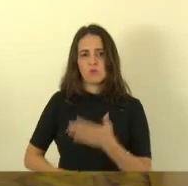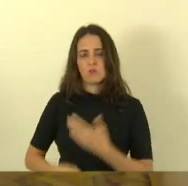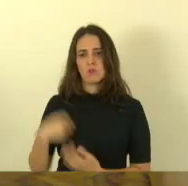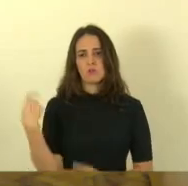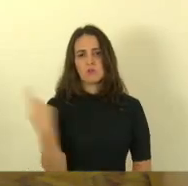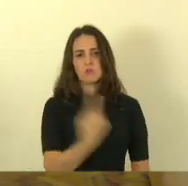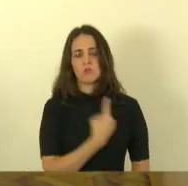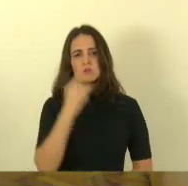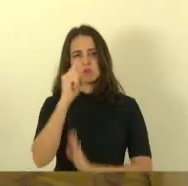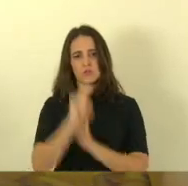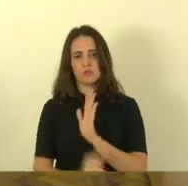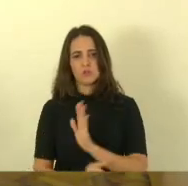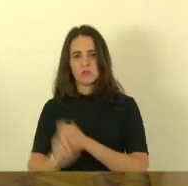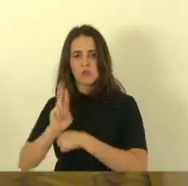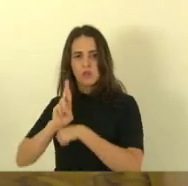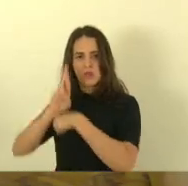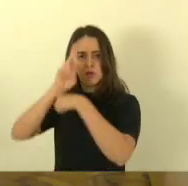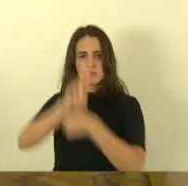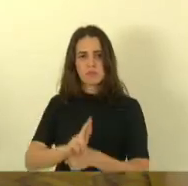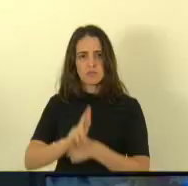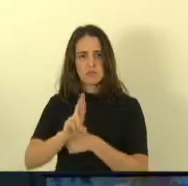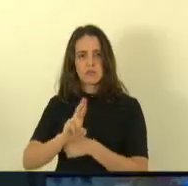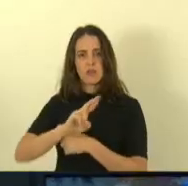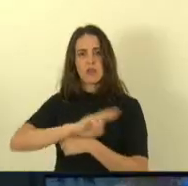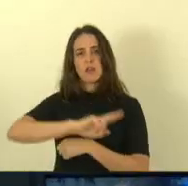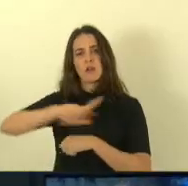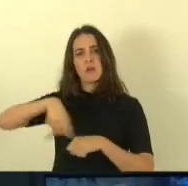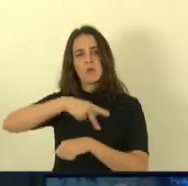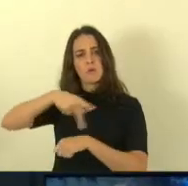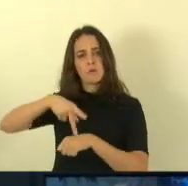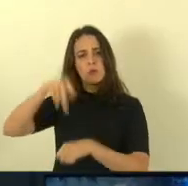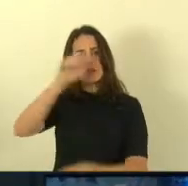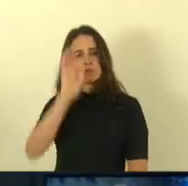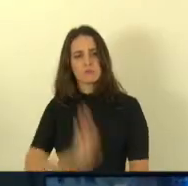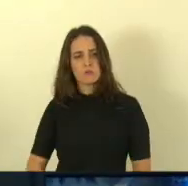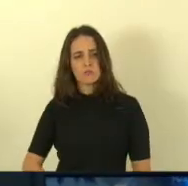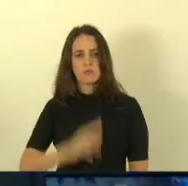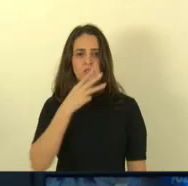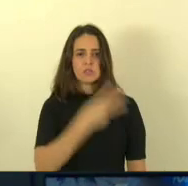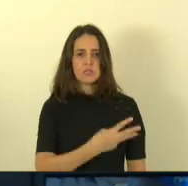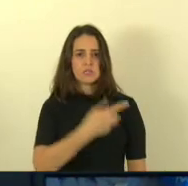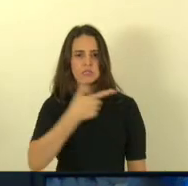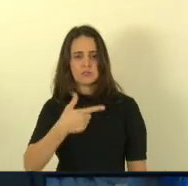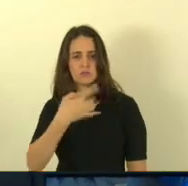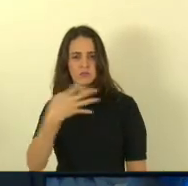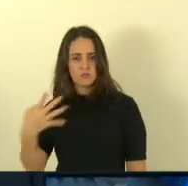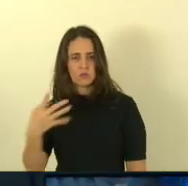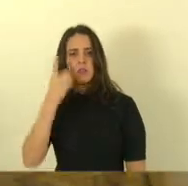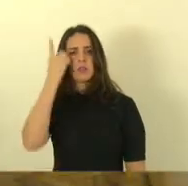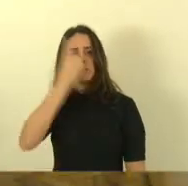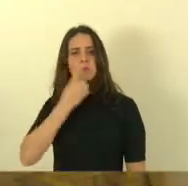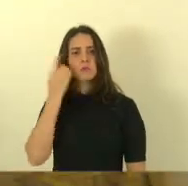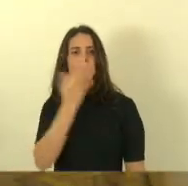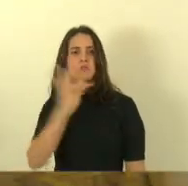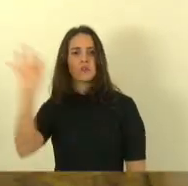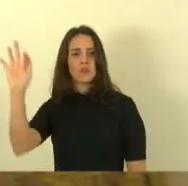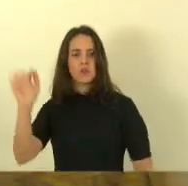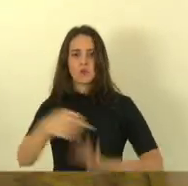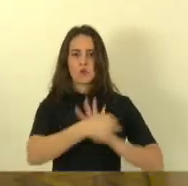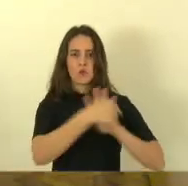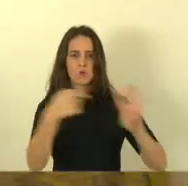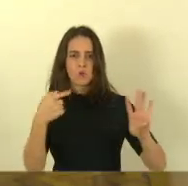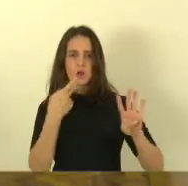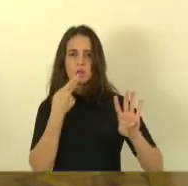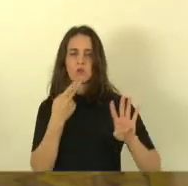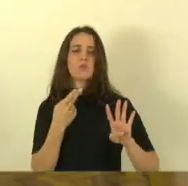em nome do Brasil também dos 324 deputados federais eu quero citar aqui quatro que votaram